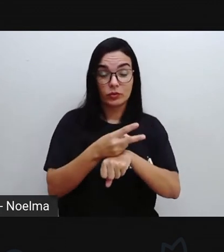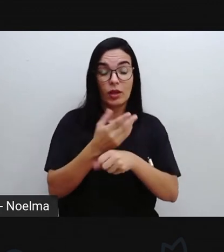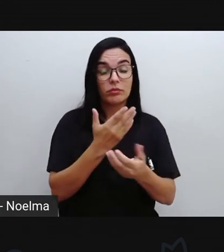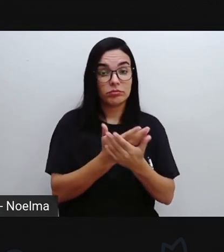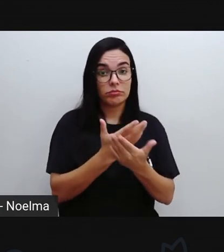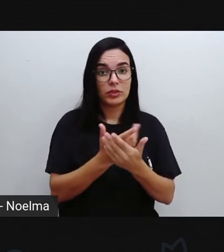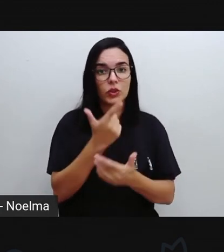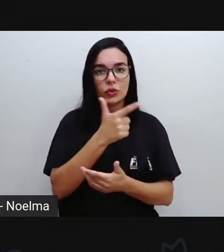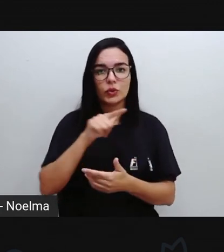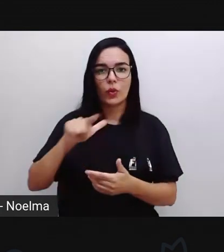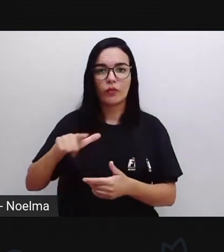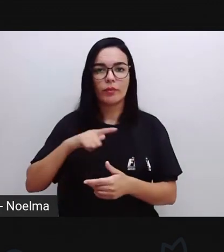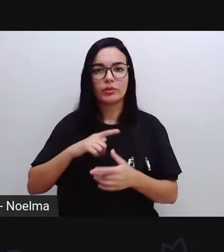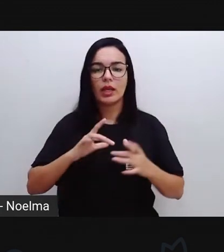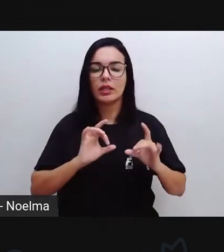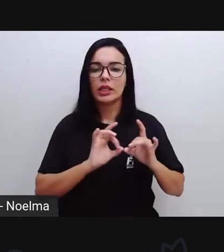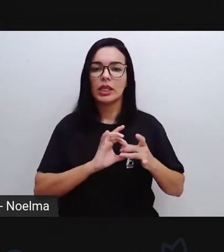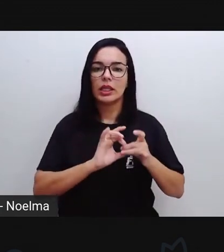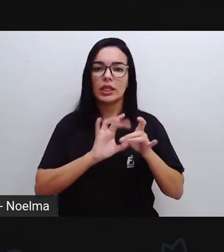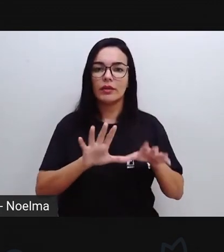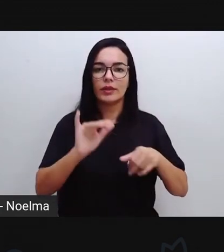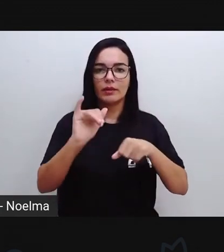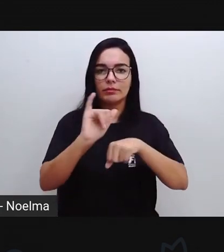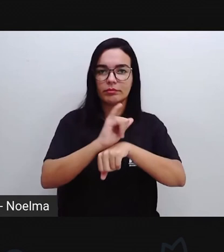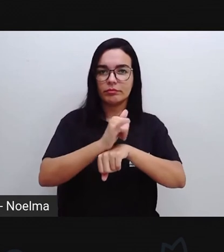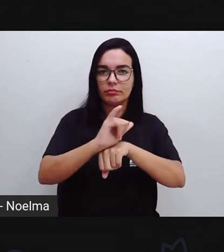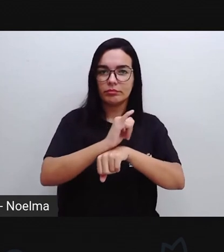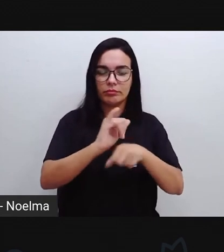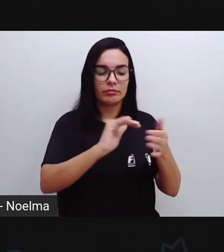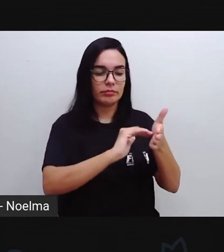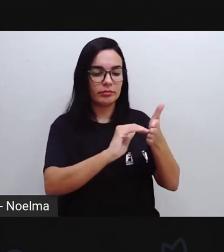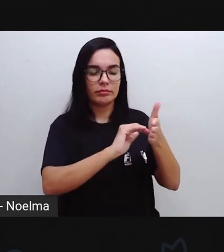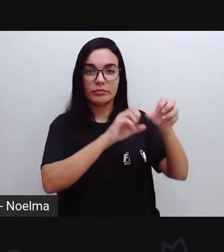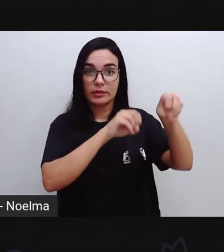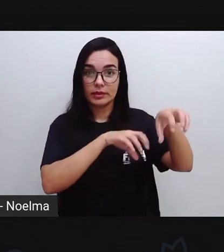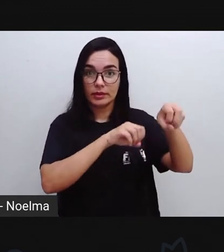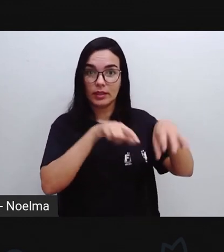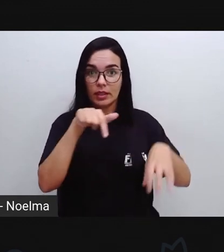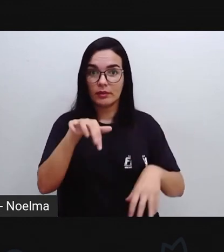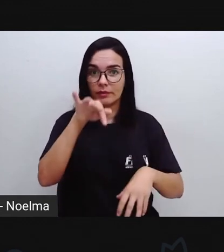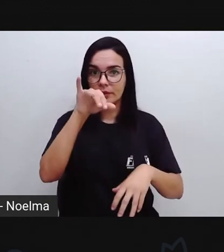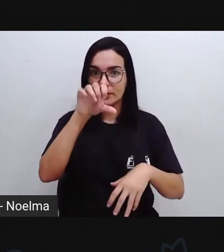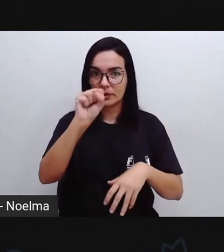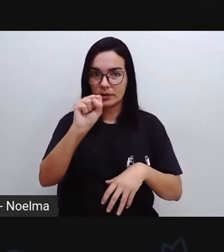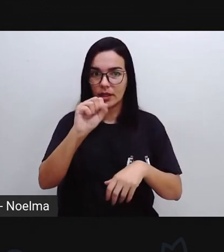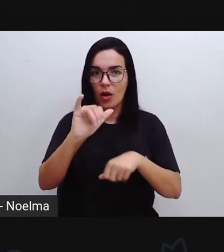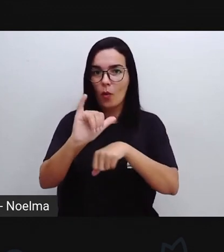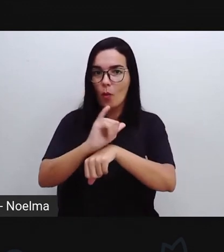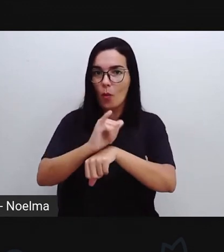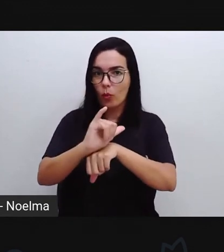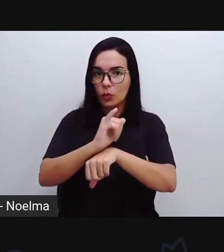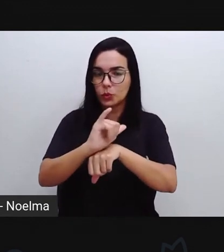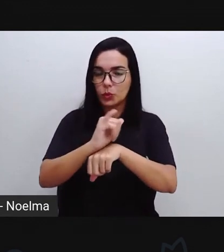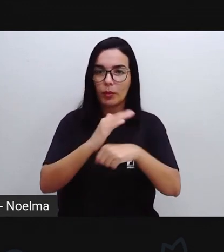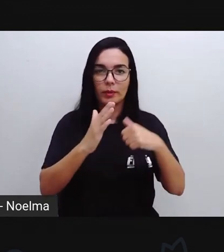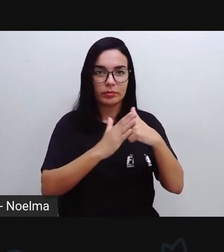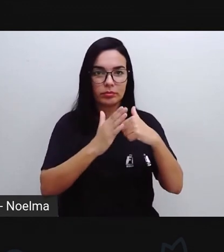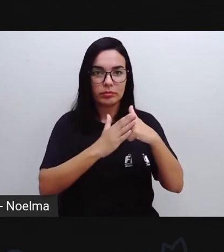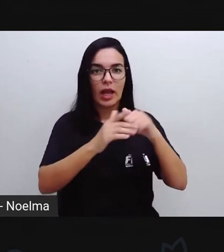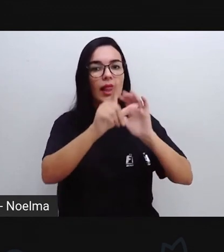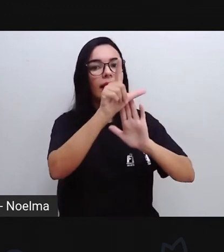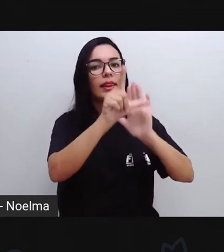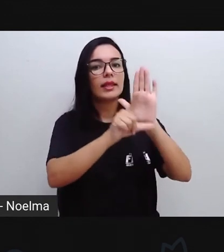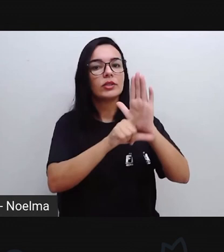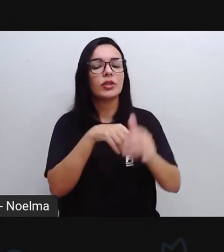novamente que vai estar disponível lá no nosso canal da Seduc de Feira de Santana o nosso canal do Youtube na nossa playlist